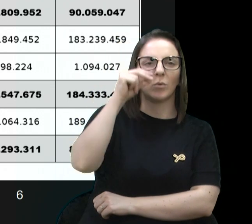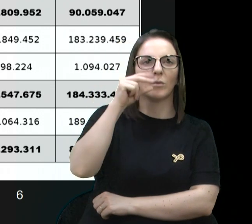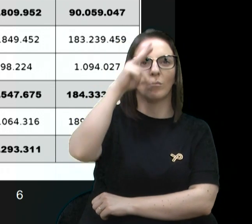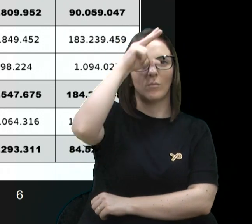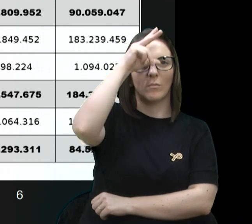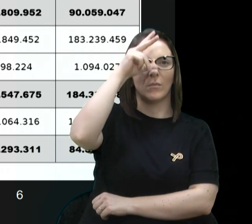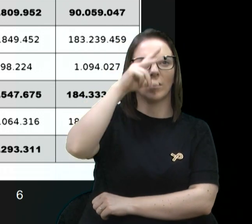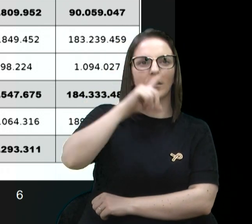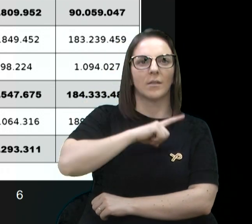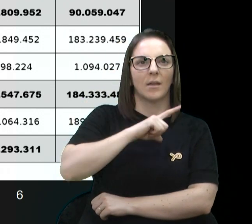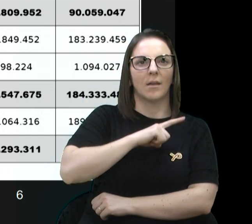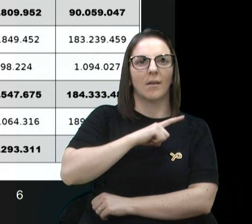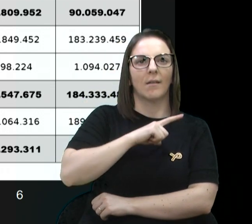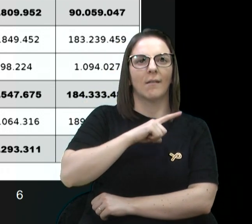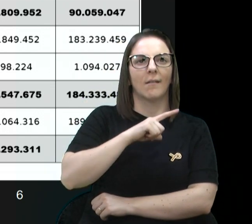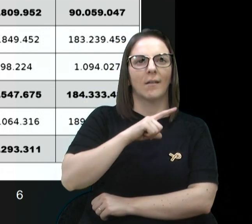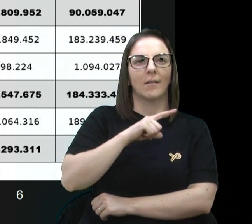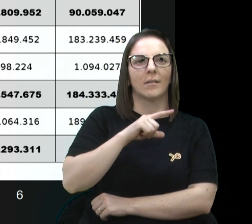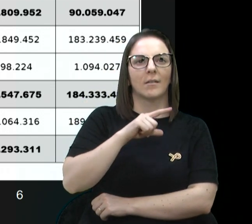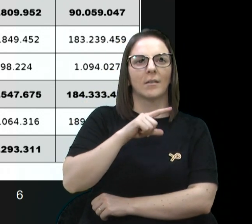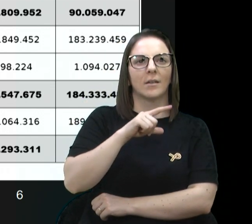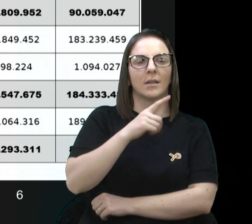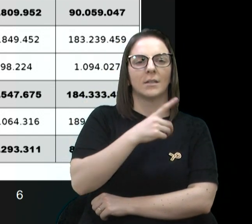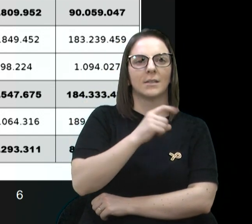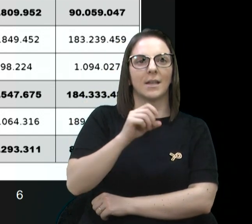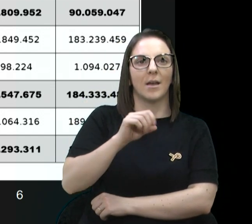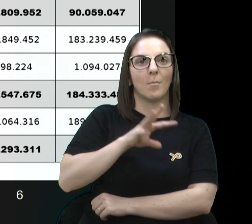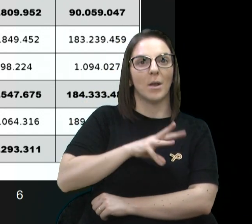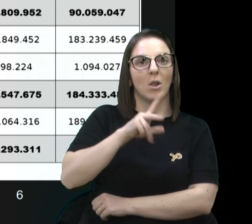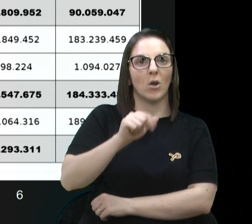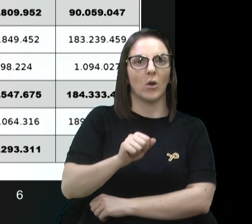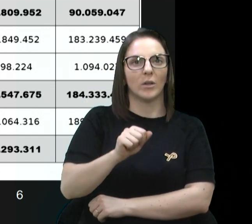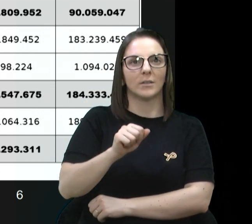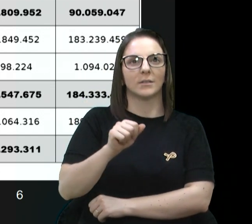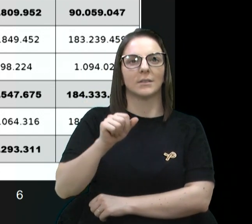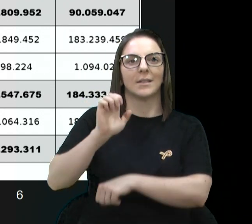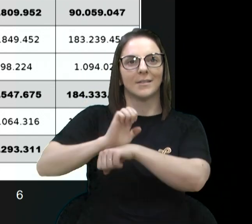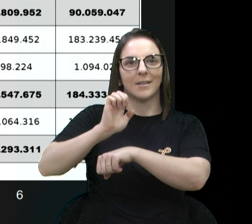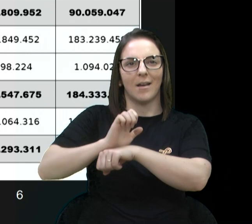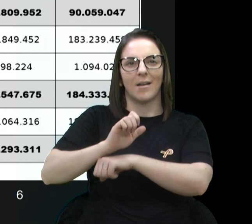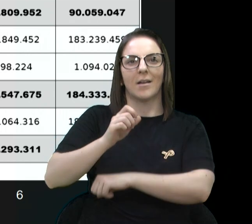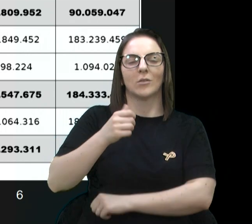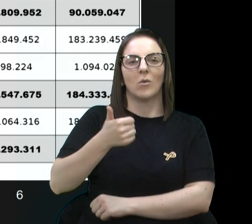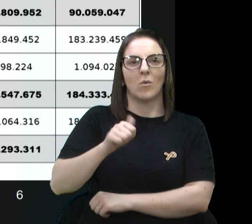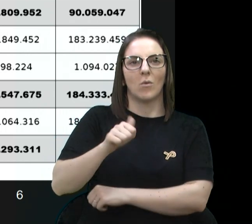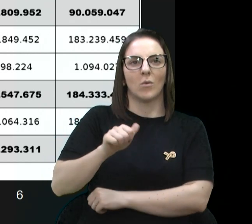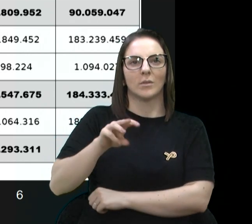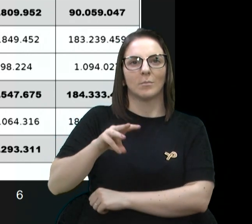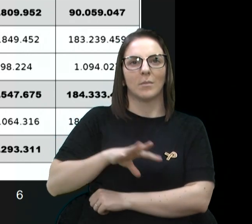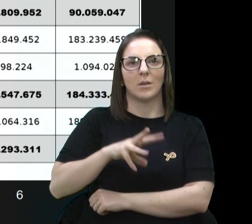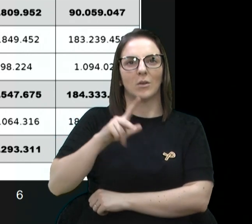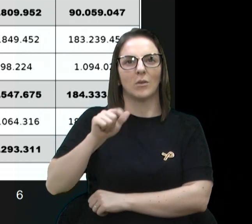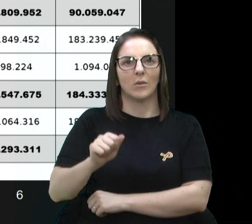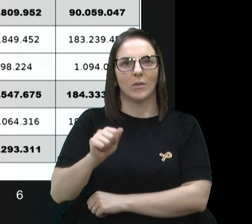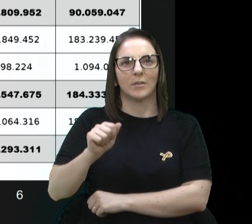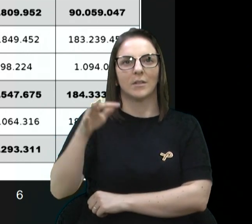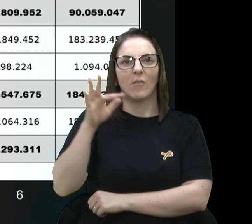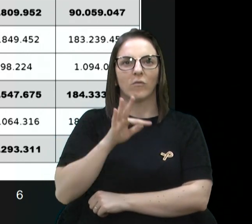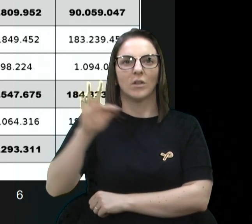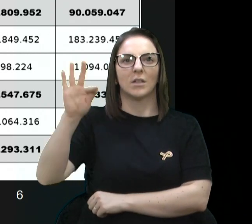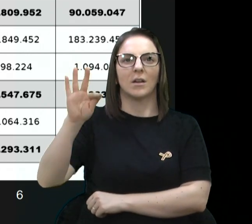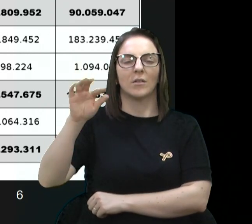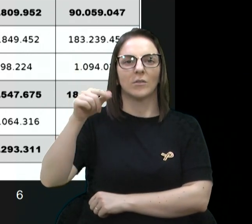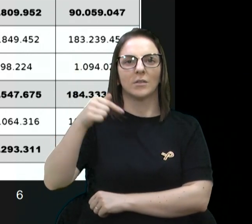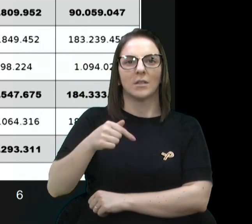Receitas estaduais, 10.910.000. Receitas federais, 71.849